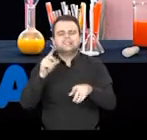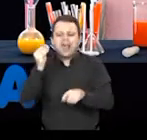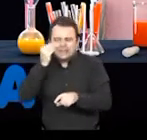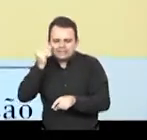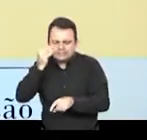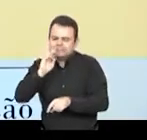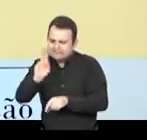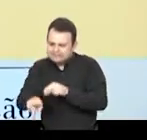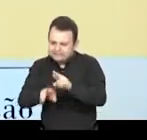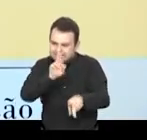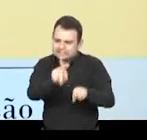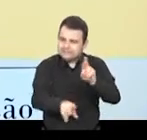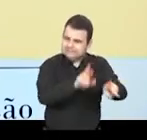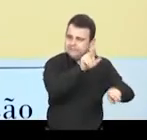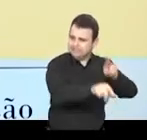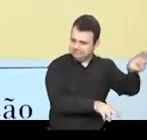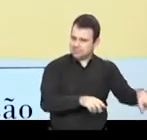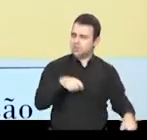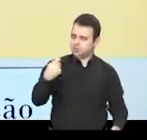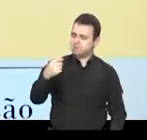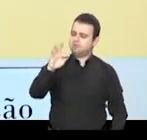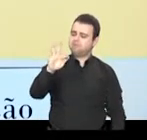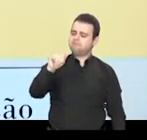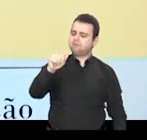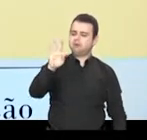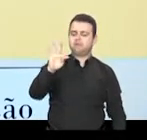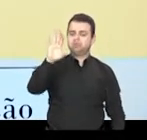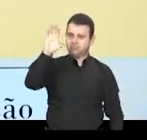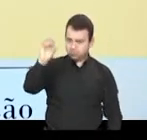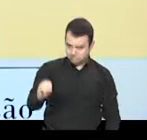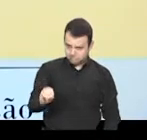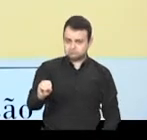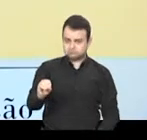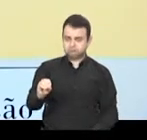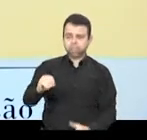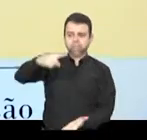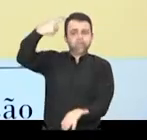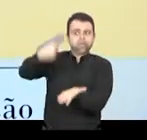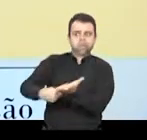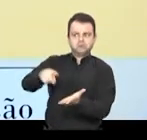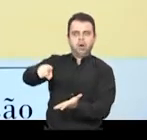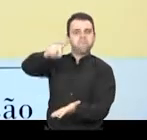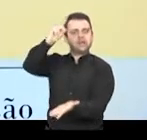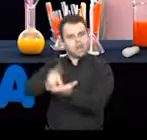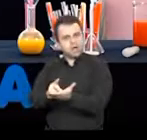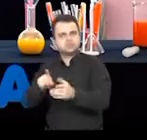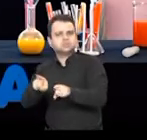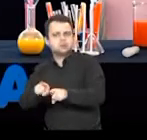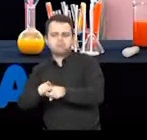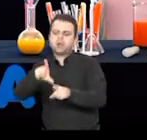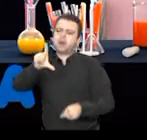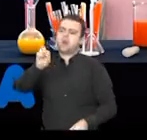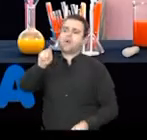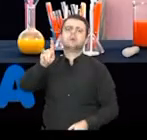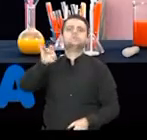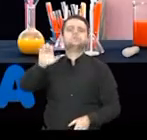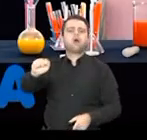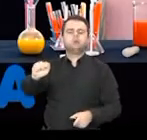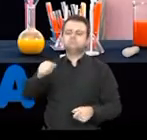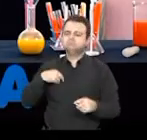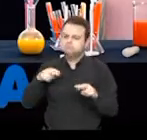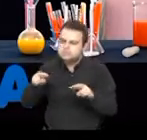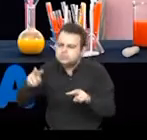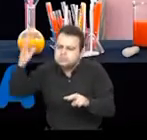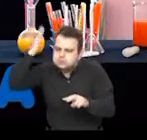experimentos. Então, nós temos os fatos como um compromisso com a verdade e lógica. É algo que pode ser compreendido.